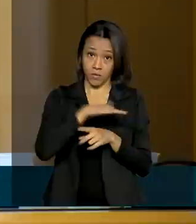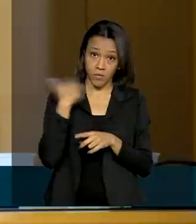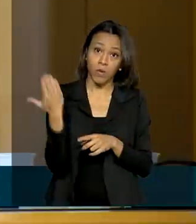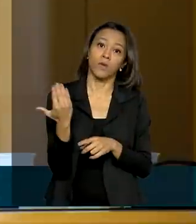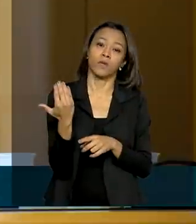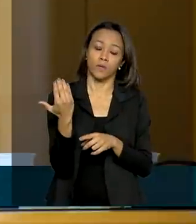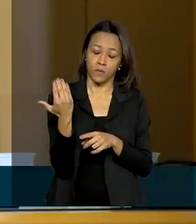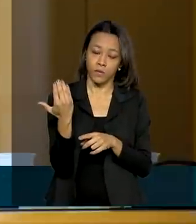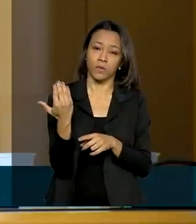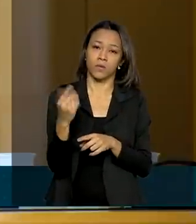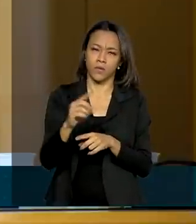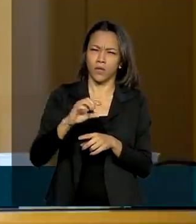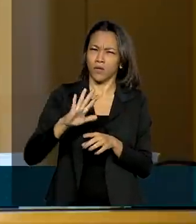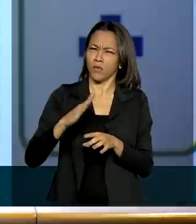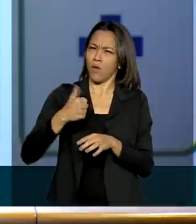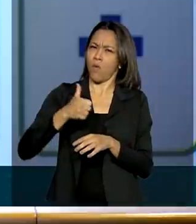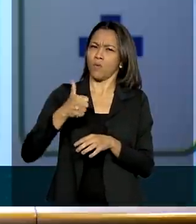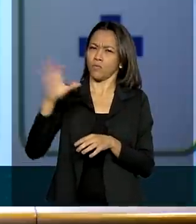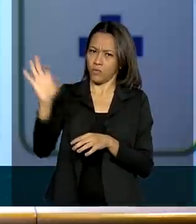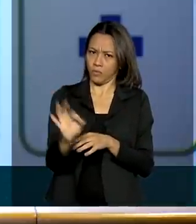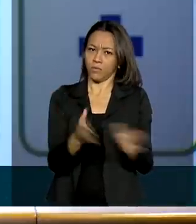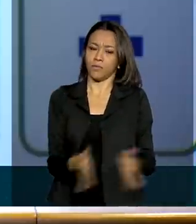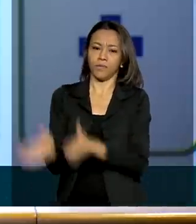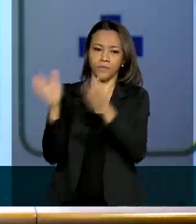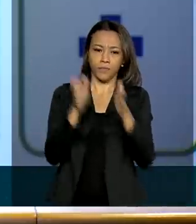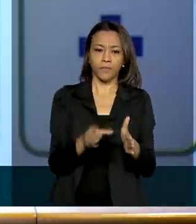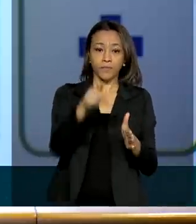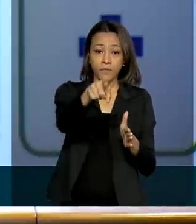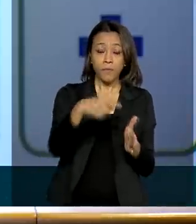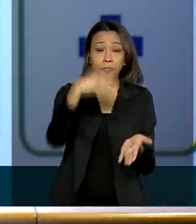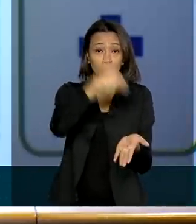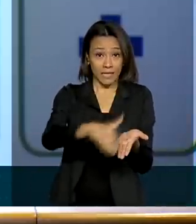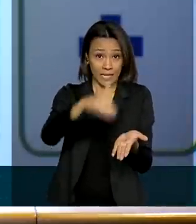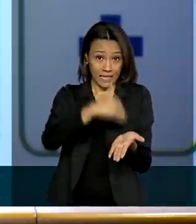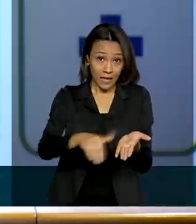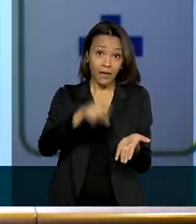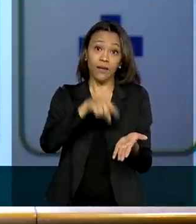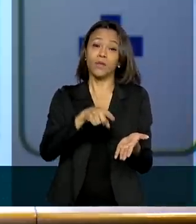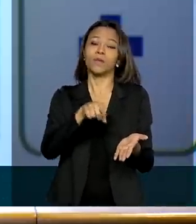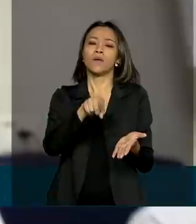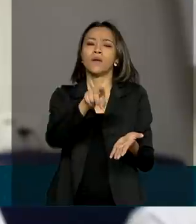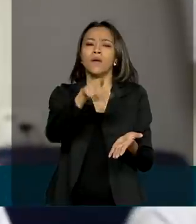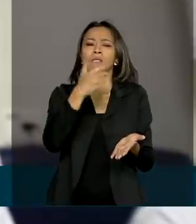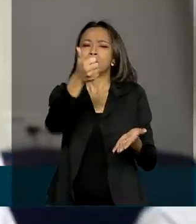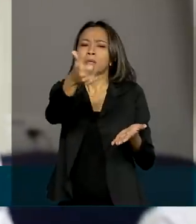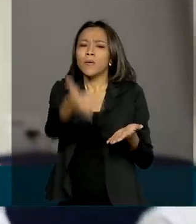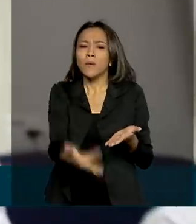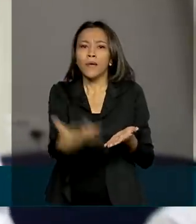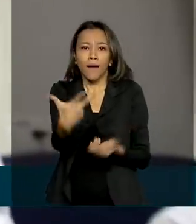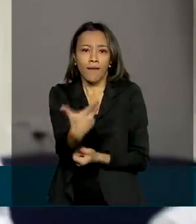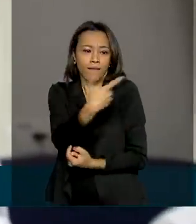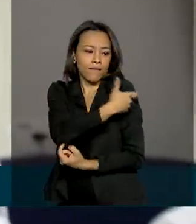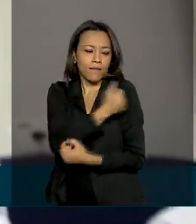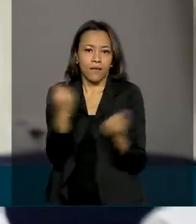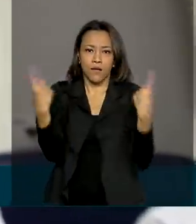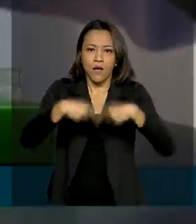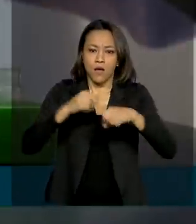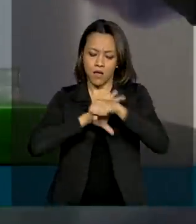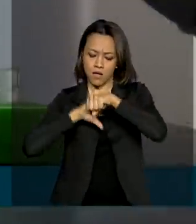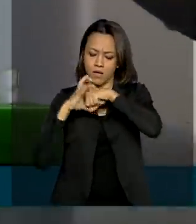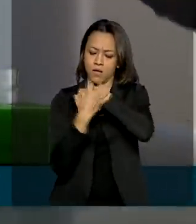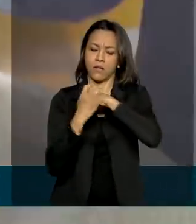menos 11%. O secretário-executivo do Ministério da Saúde afirmou que a vacina contra o novo